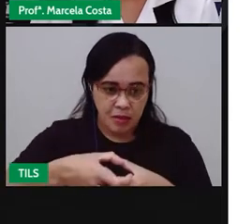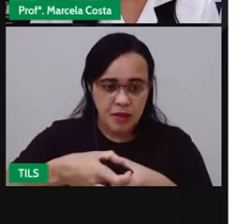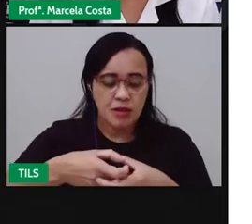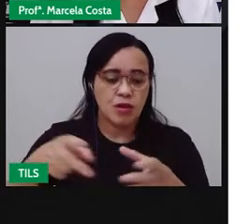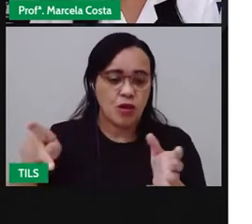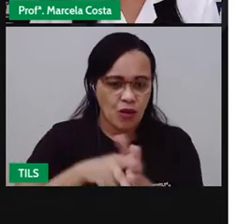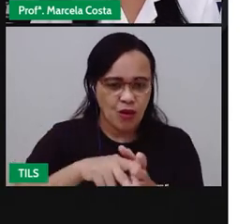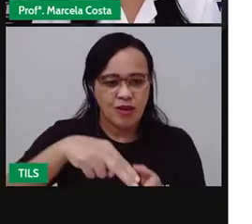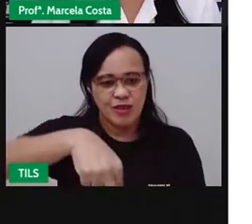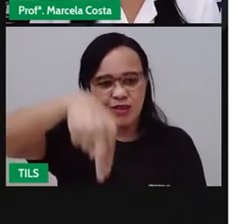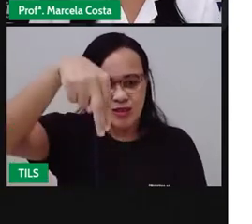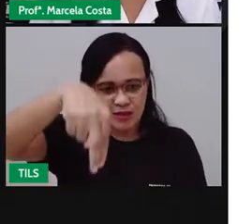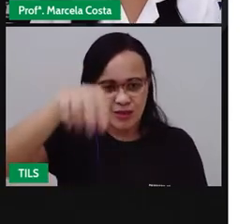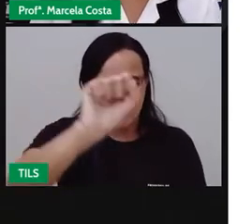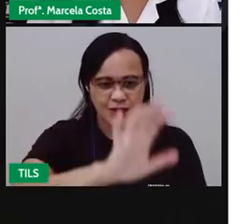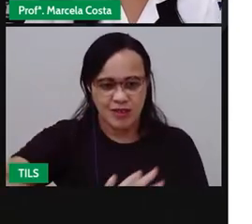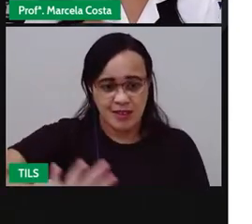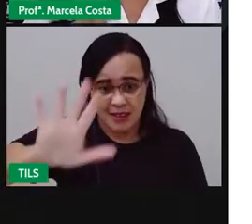Olha,